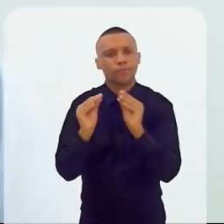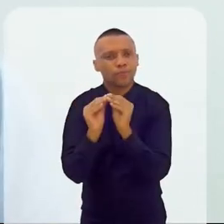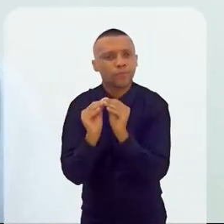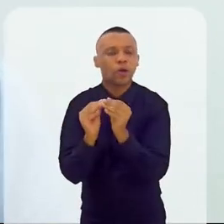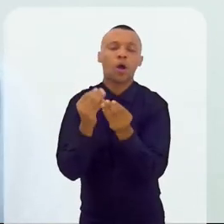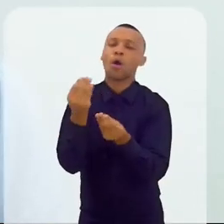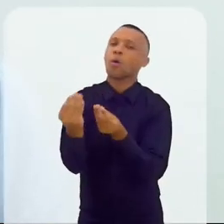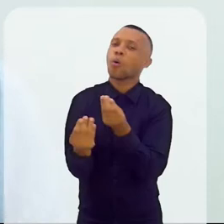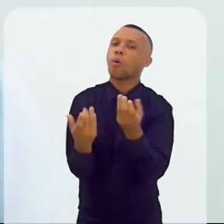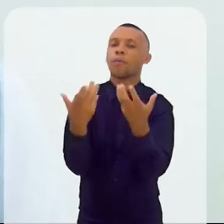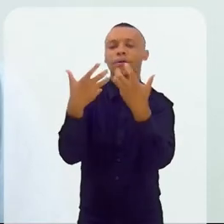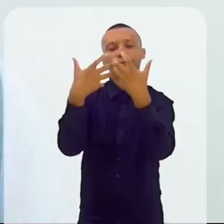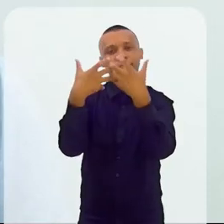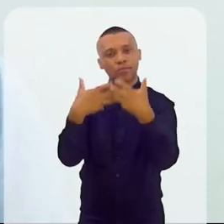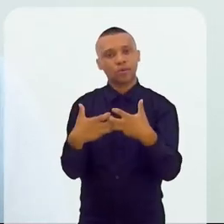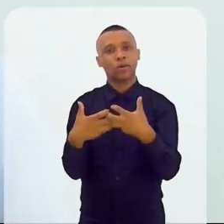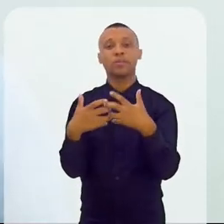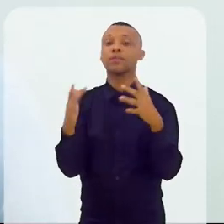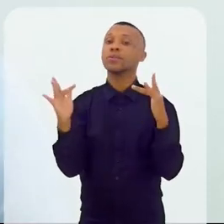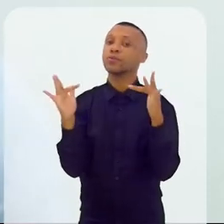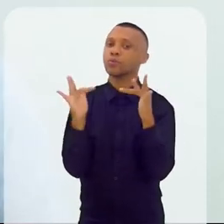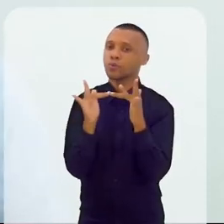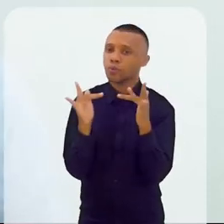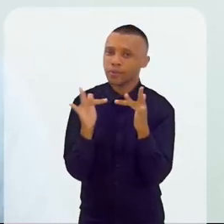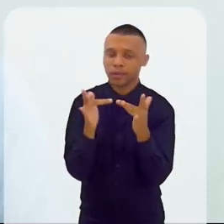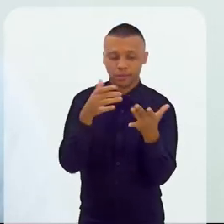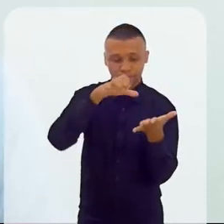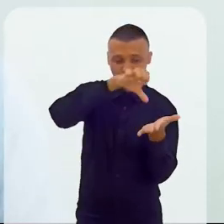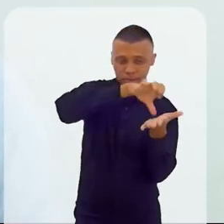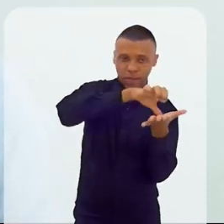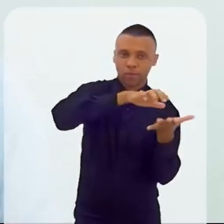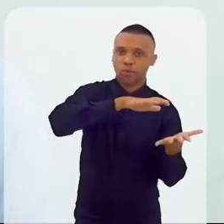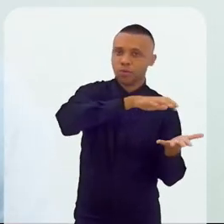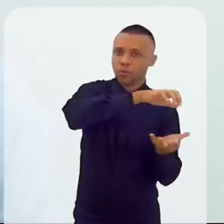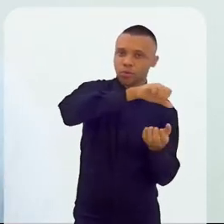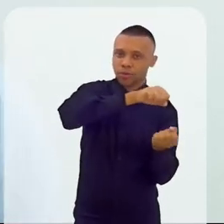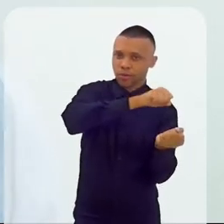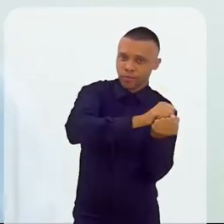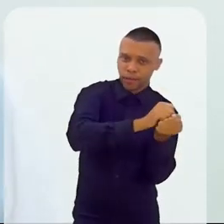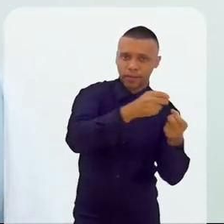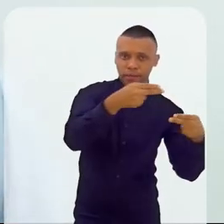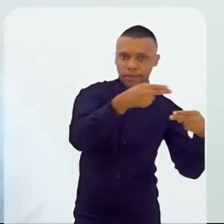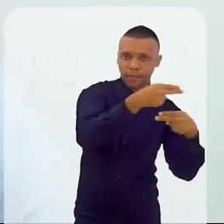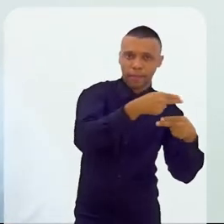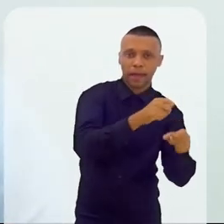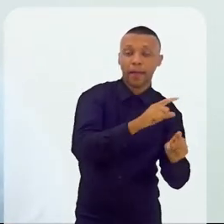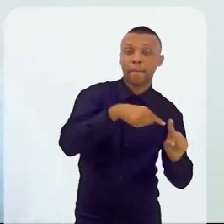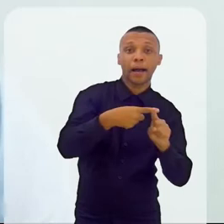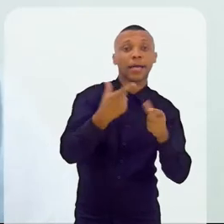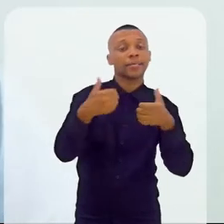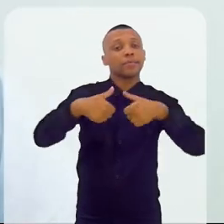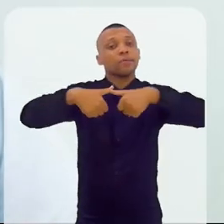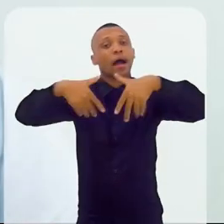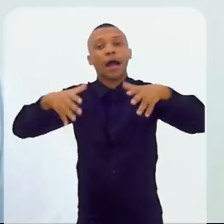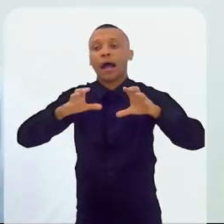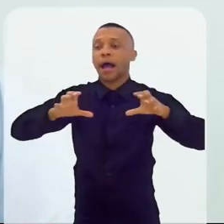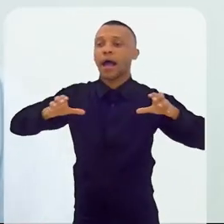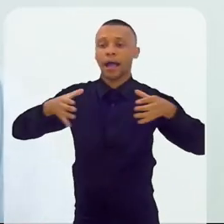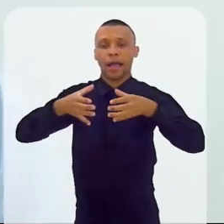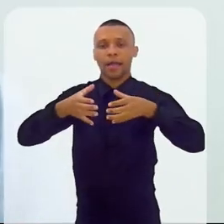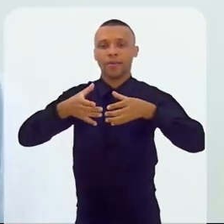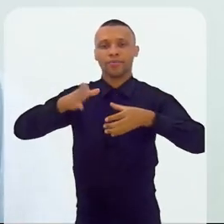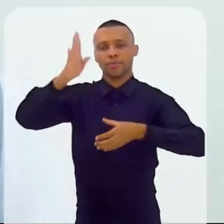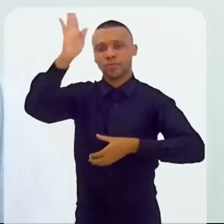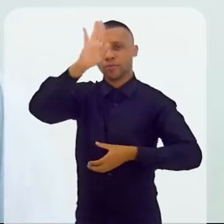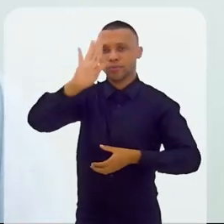como é que funciona essa questão do contato do Centro SEBRAD de Sustentabilidade com a rede SEBRAD de todo o país e